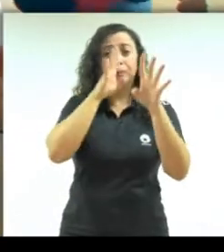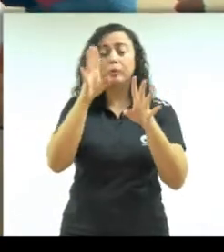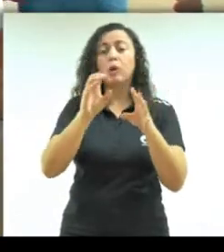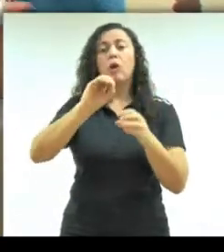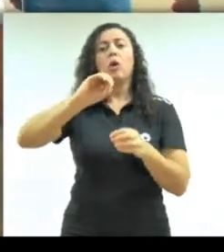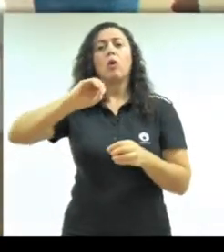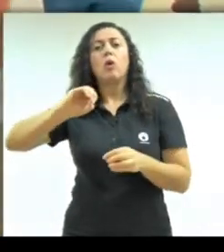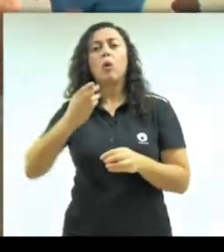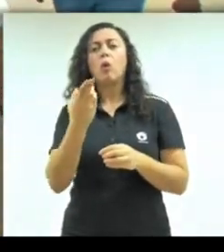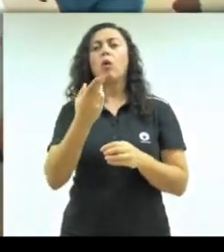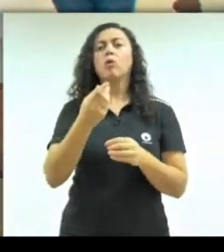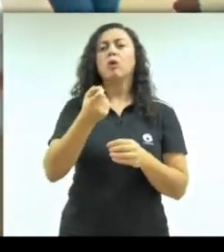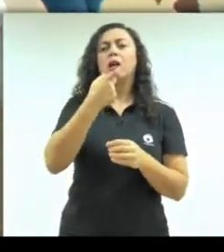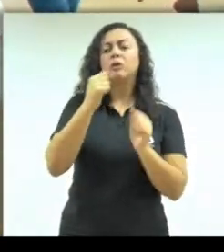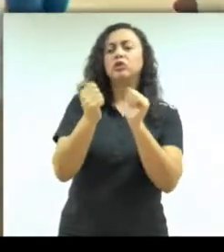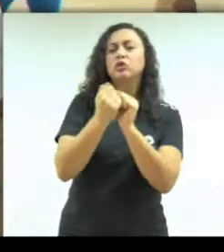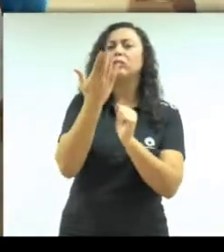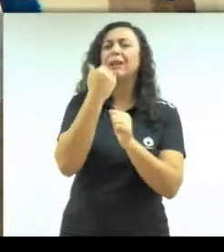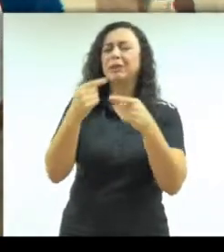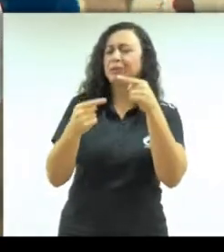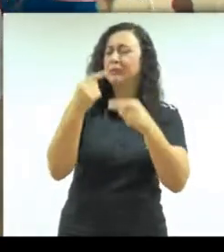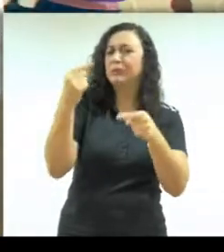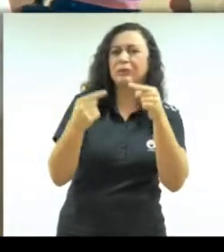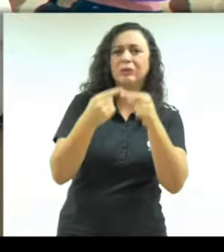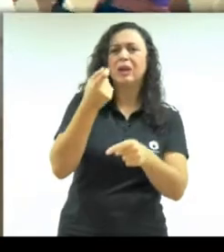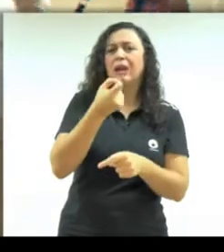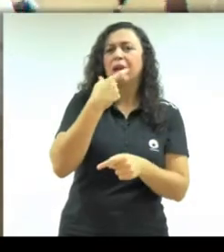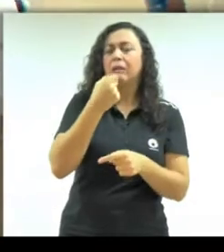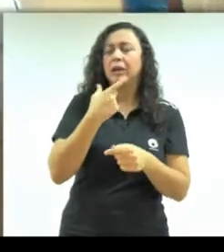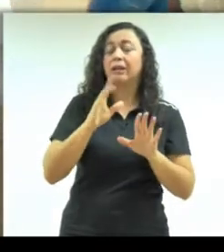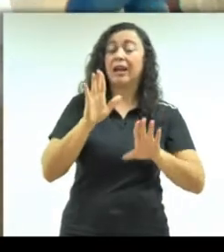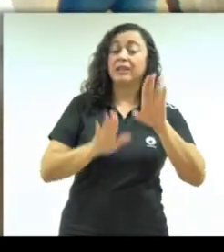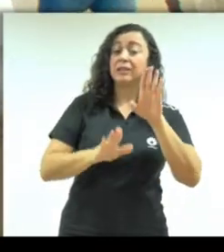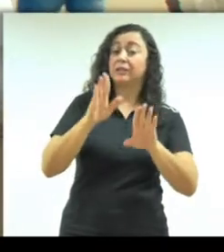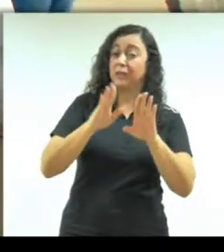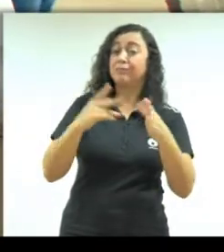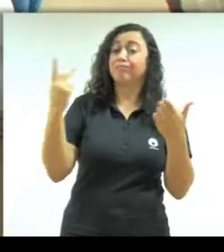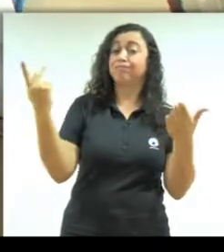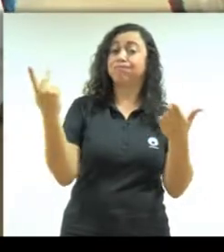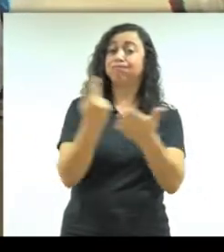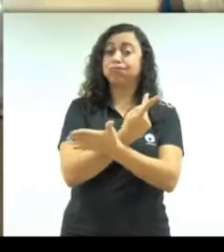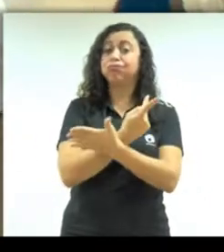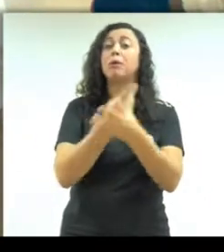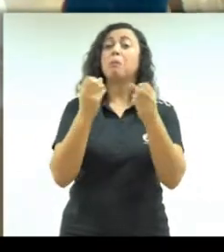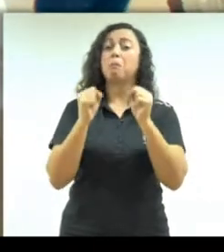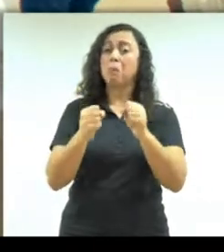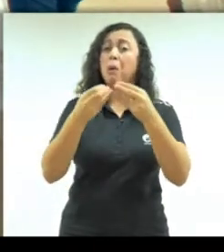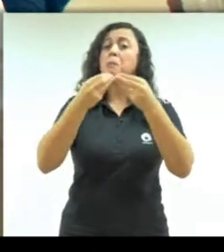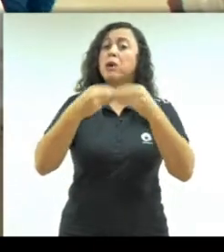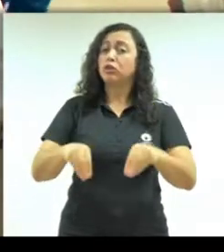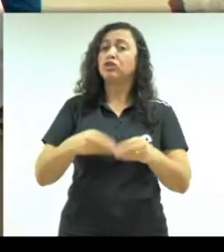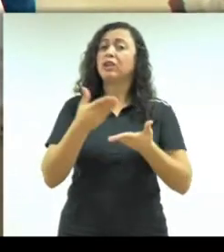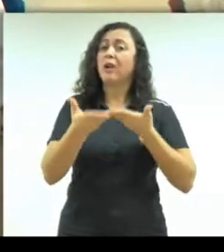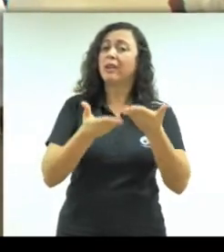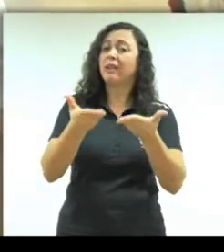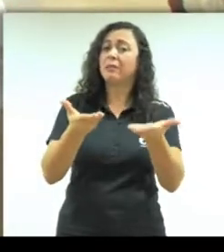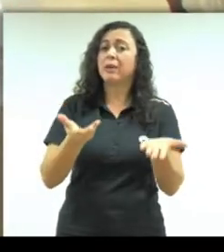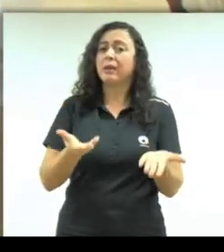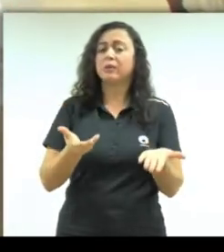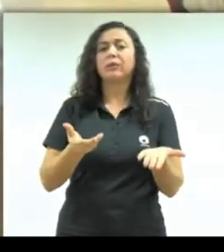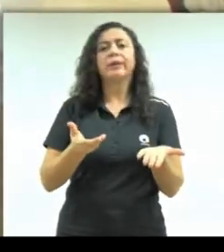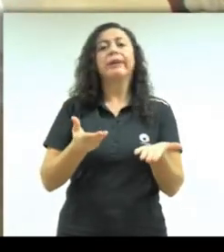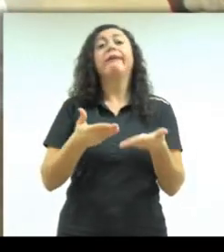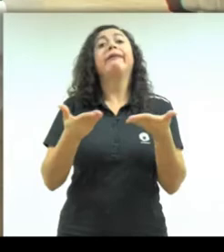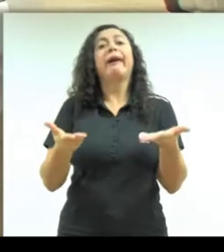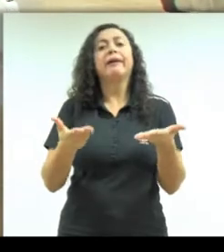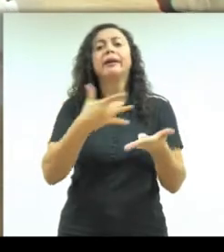com algum alimento que também possa interagir, tudo isso pode prejudicar o tratamento e ele